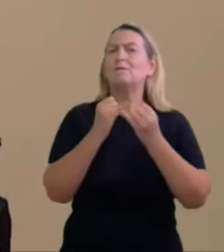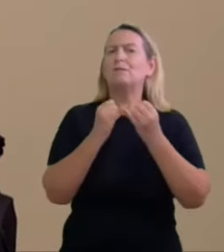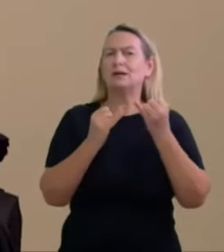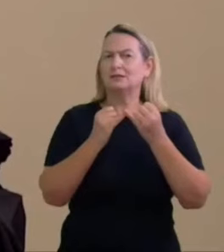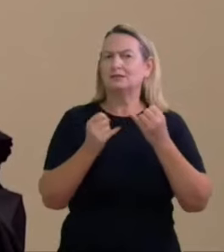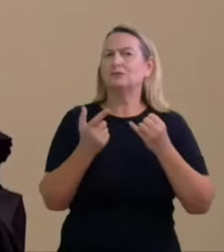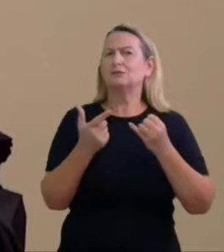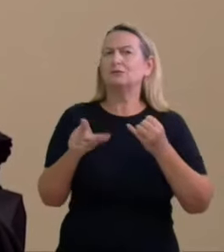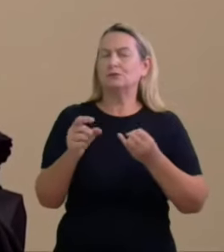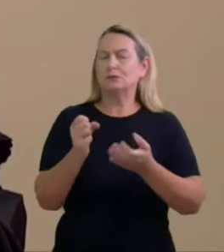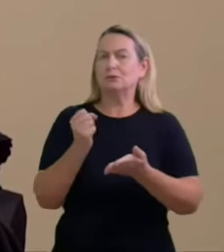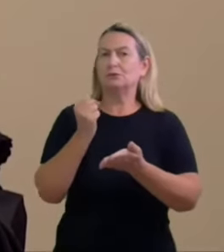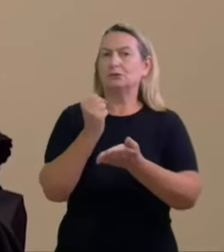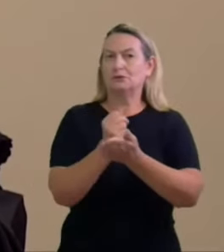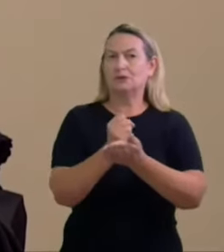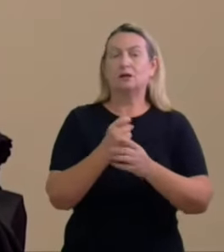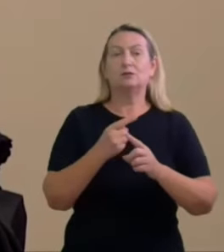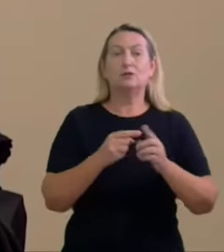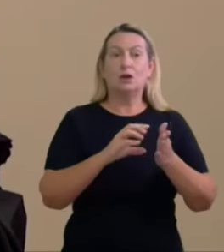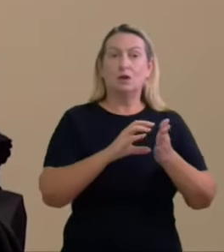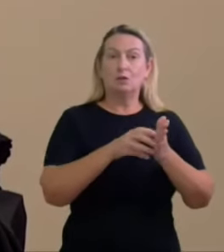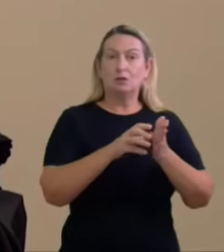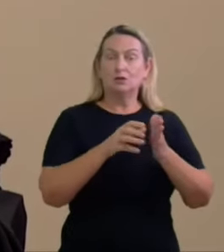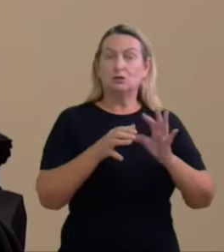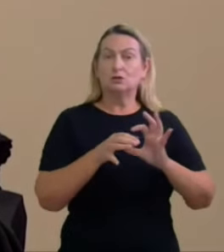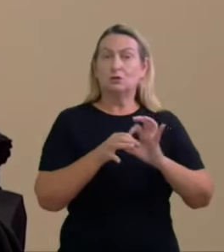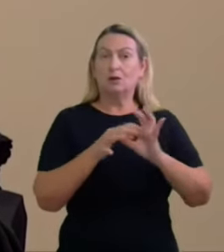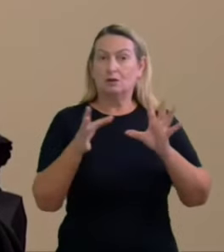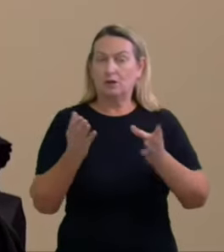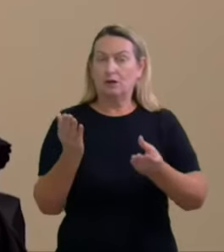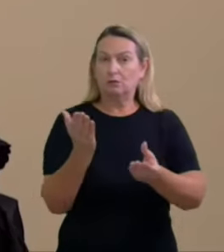o partido liberal instruiu a sua petição inicial com